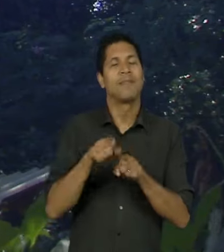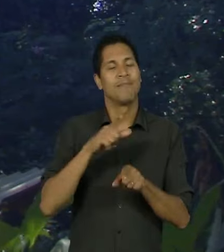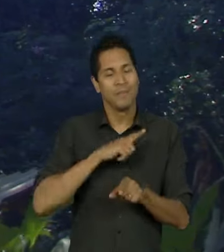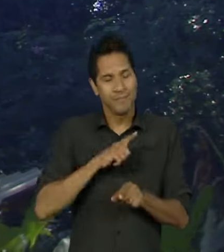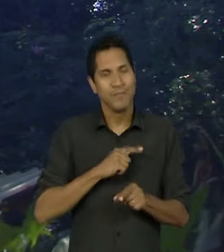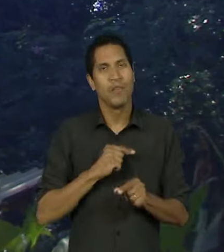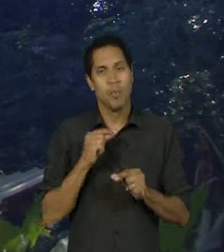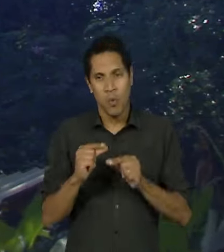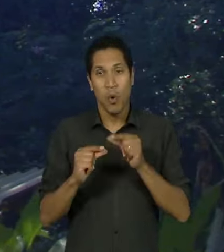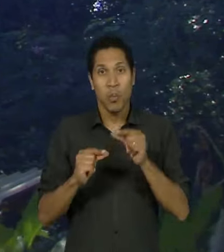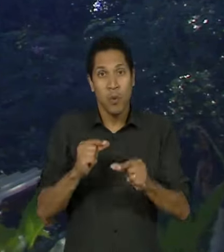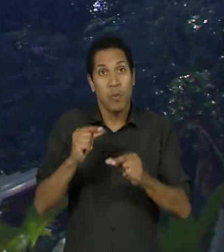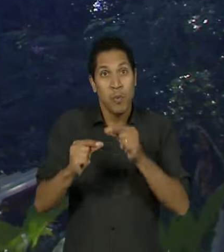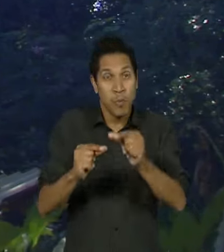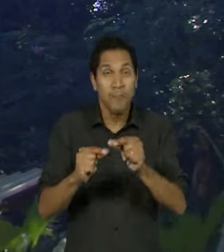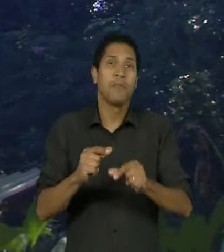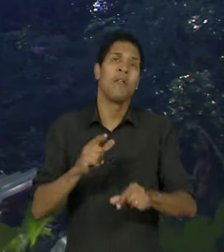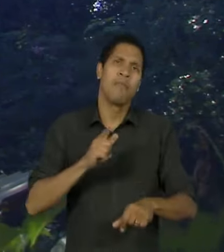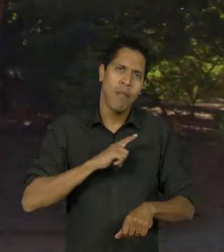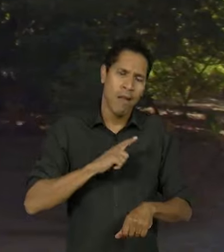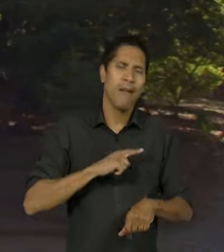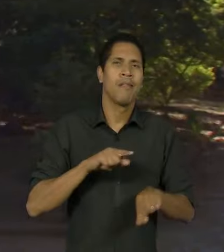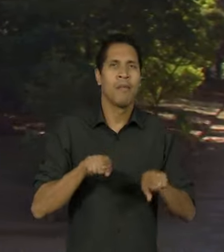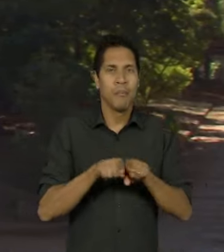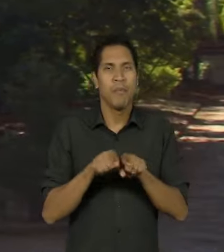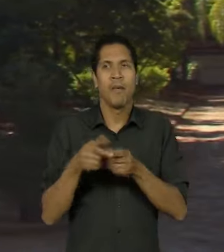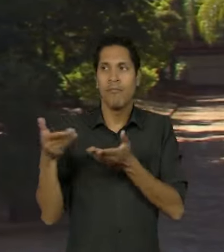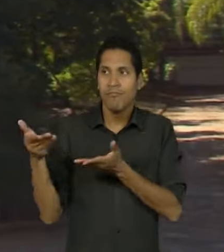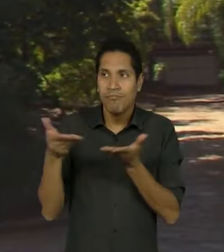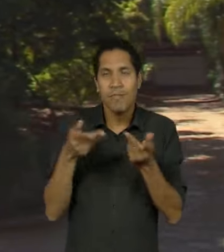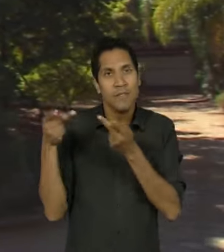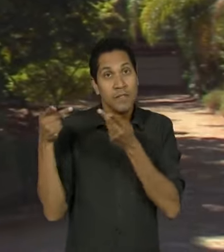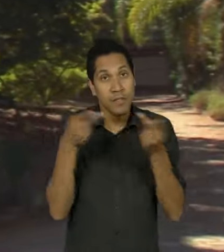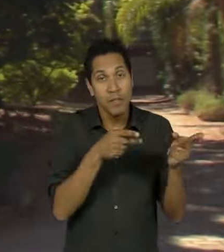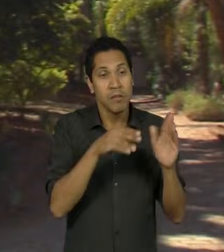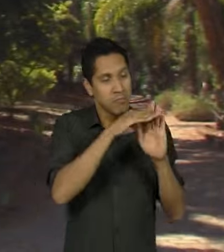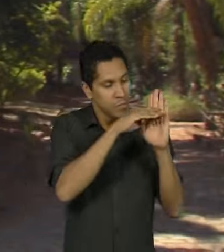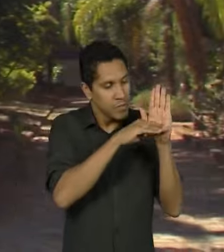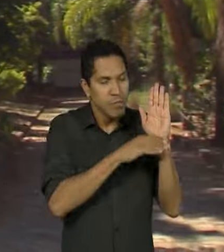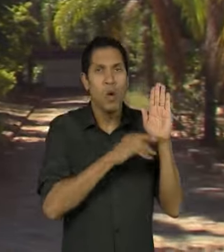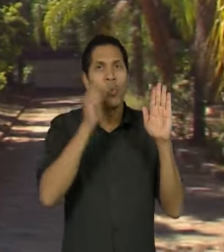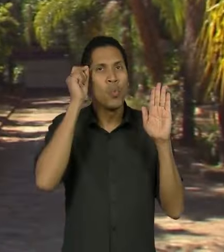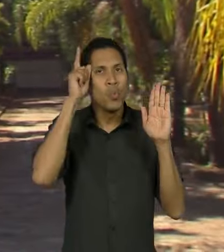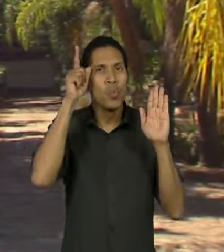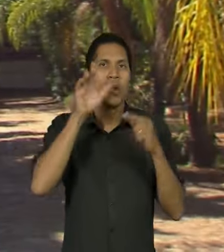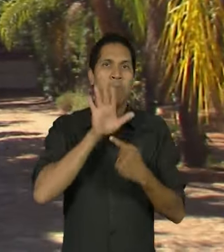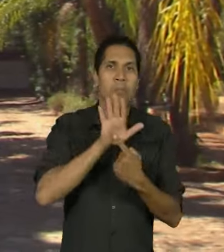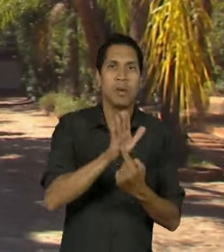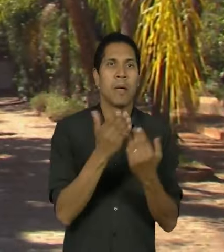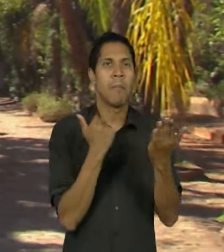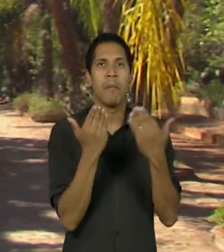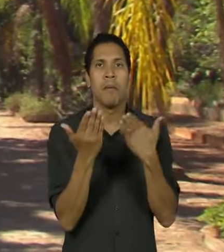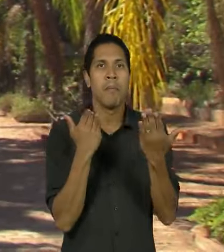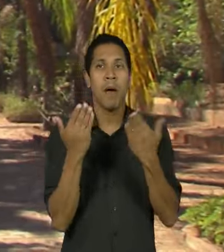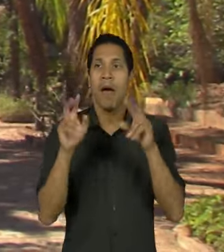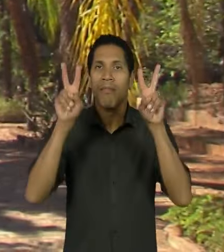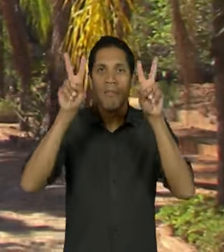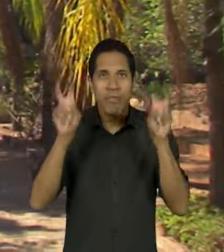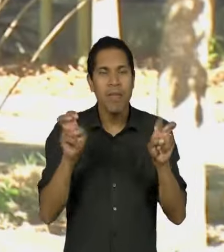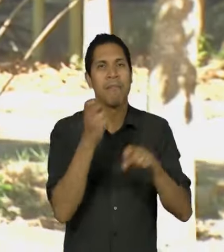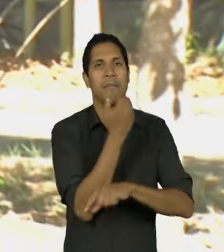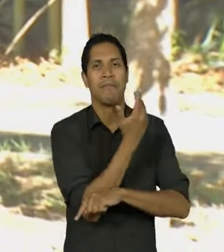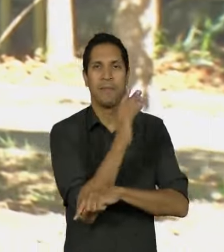Periodicamente realiza eventos gratuitos com intensa programação cultural e debates relacionados ao meio